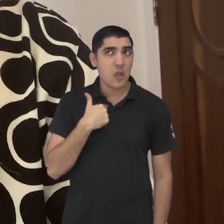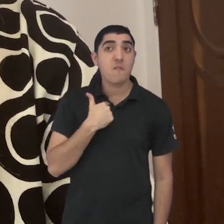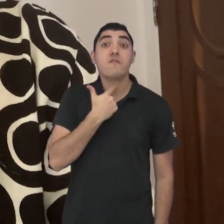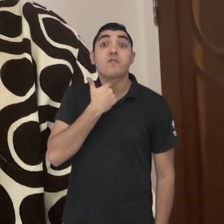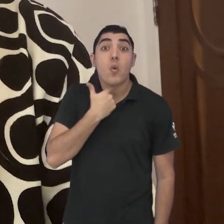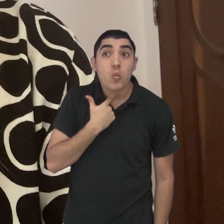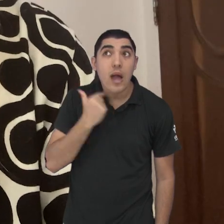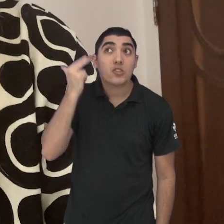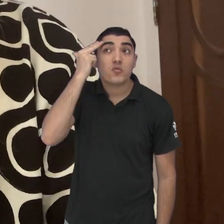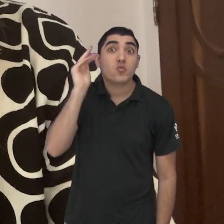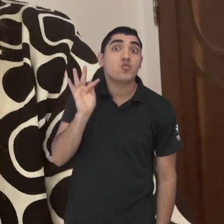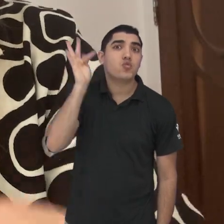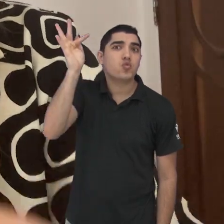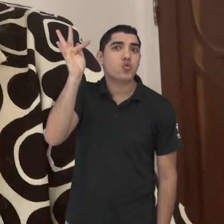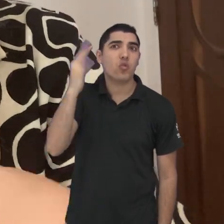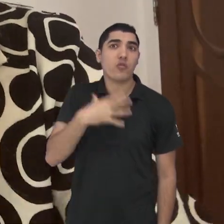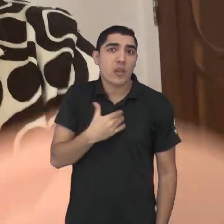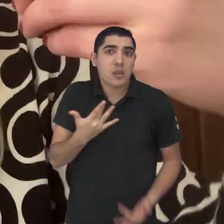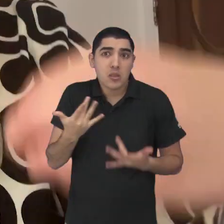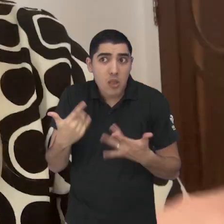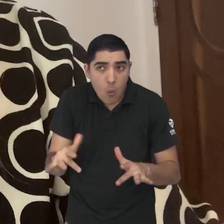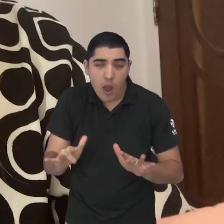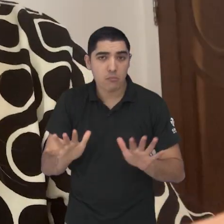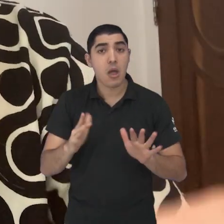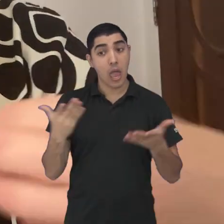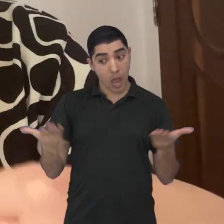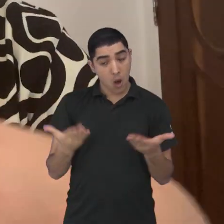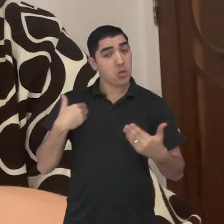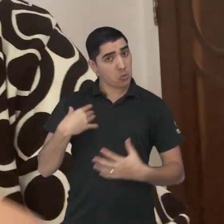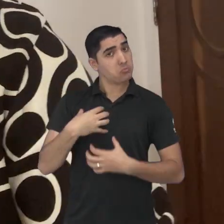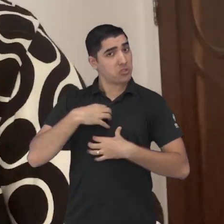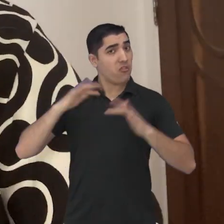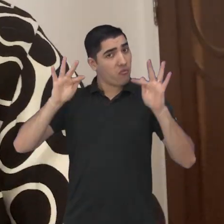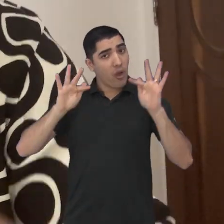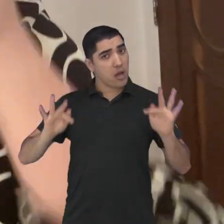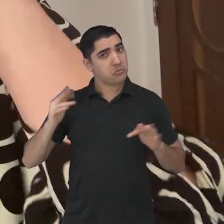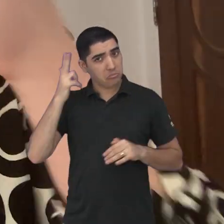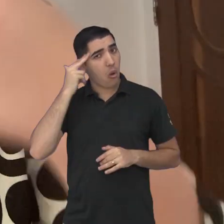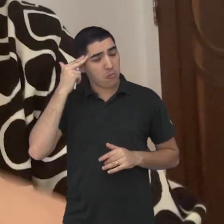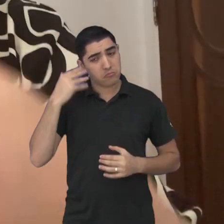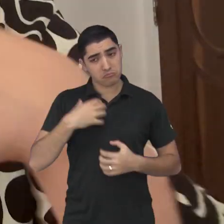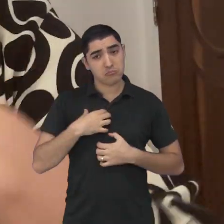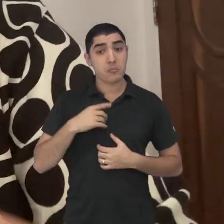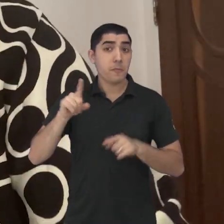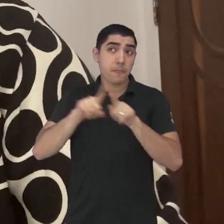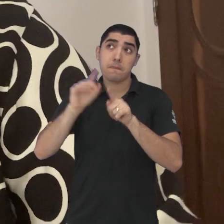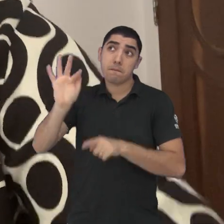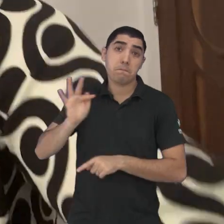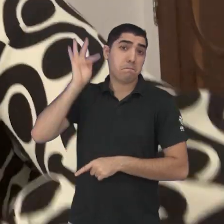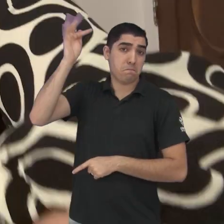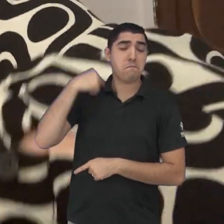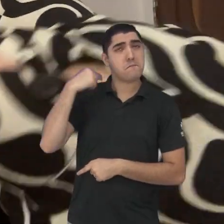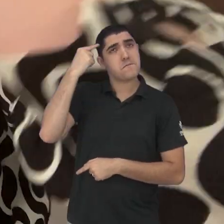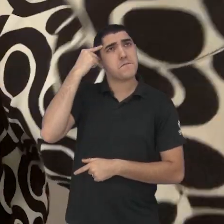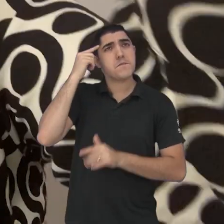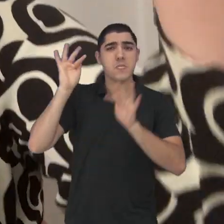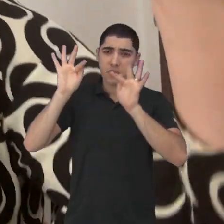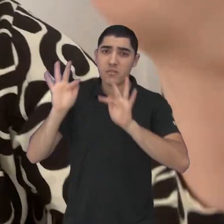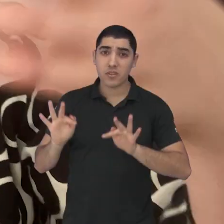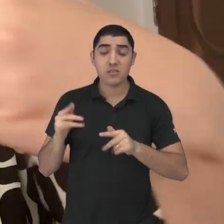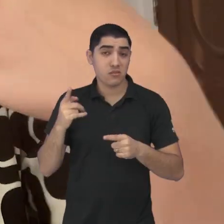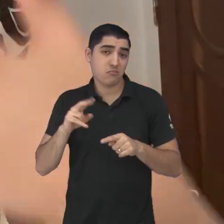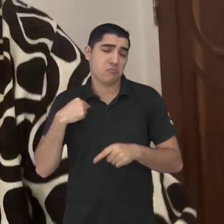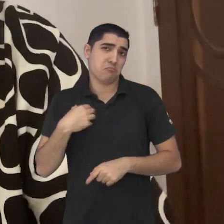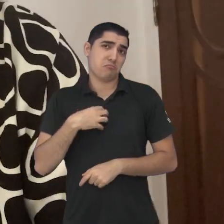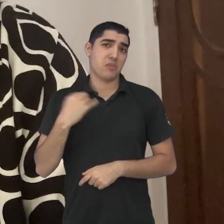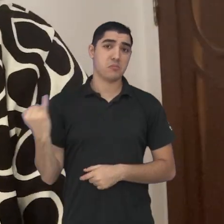e sem um filho, e sem planos de ter um filho, eu estou feliz. Eu me sinto feliz agora, e quando eu me projeto para